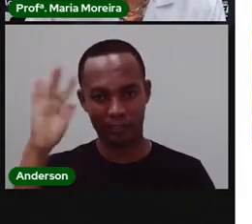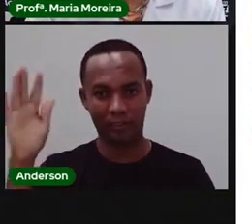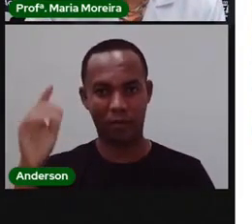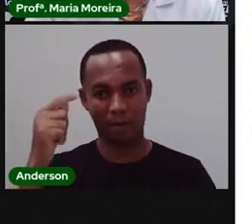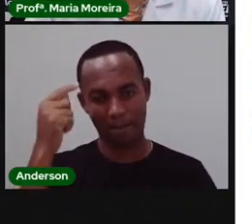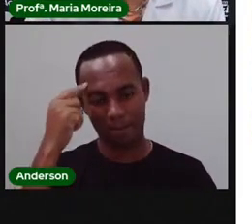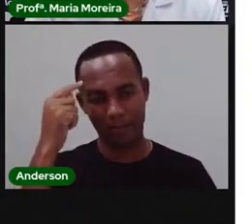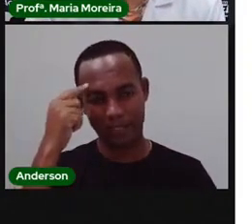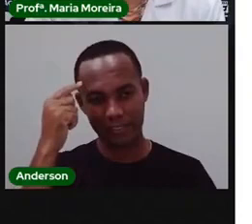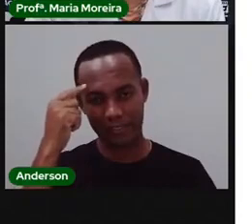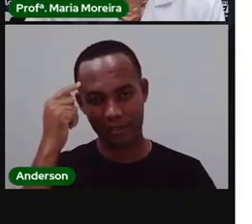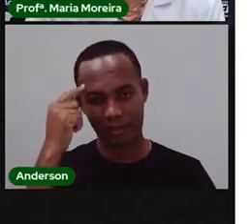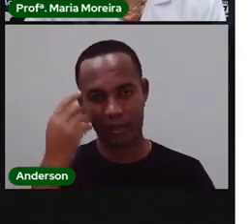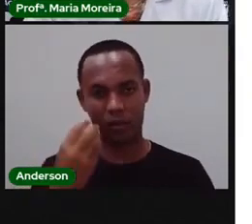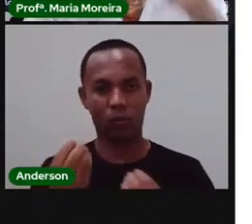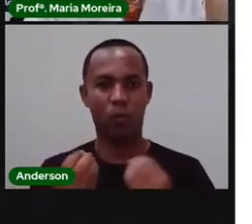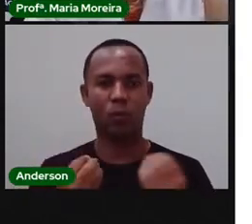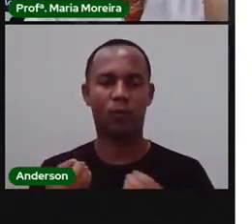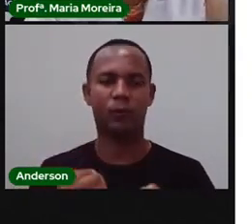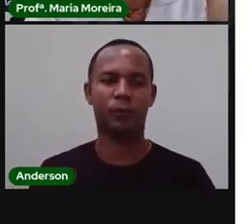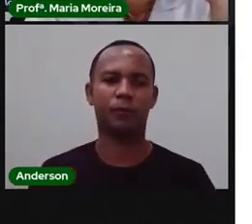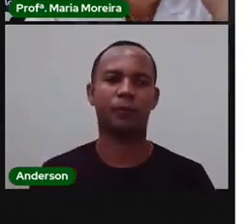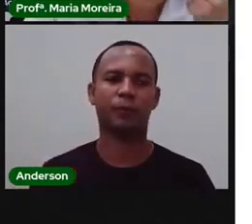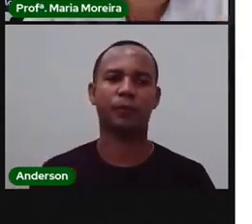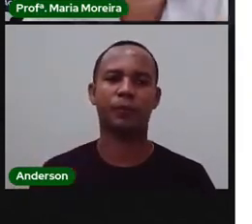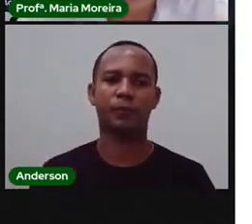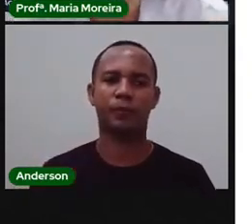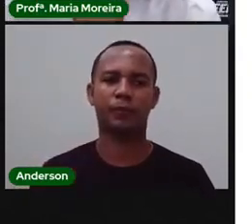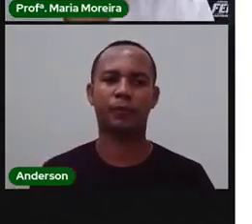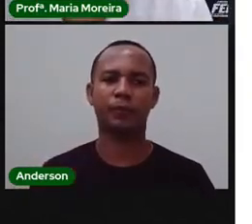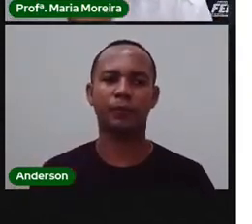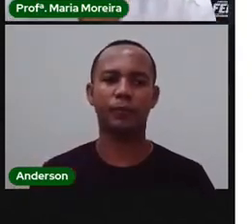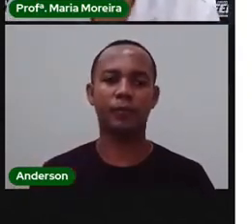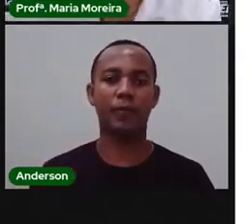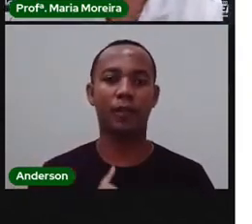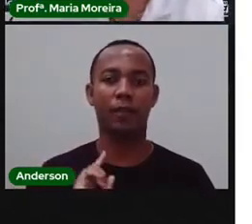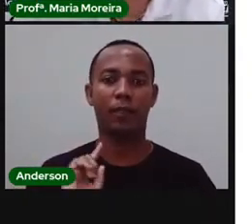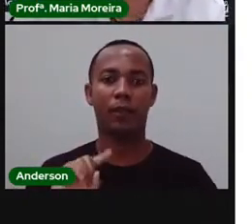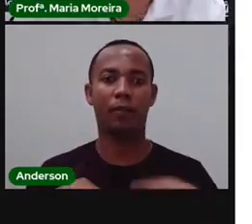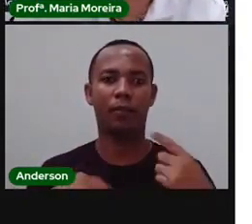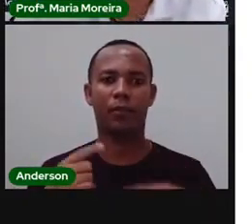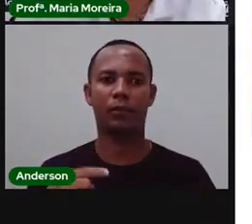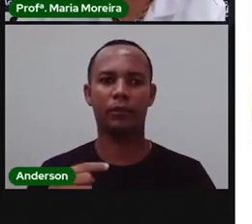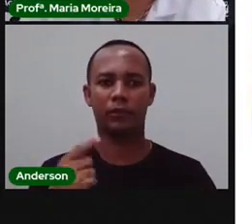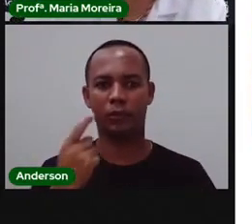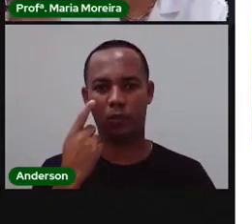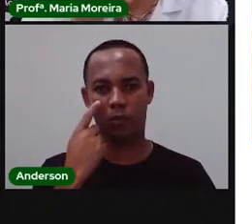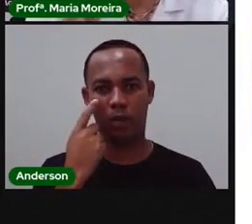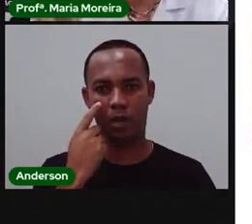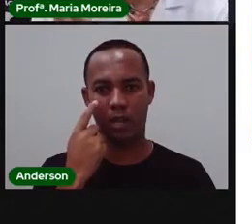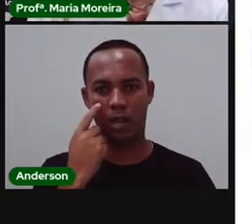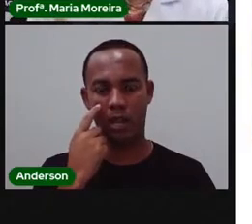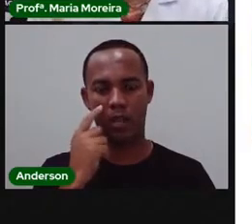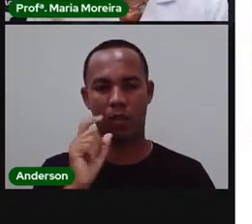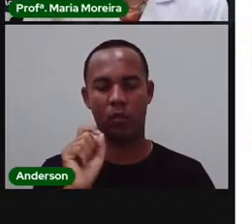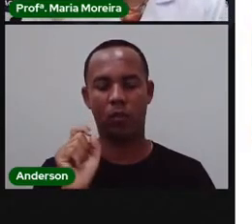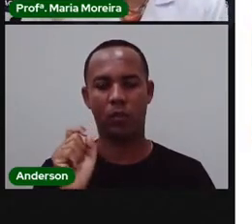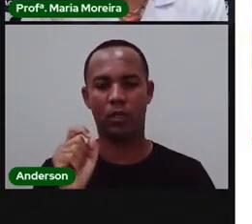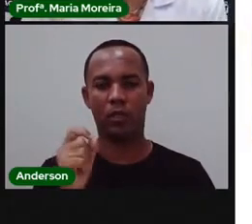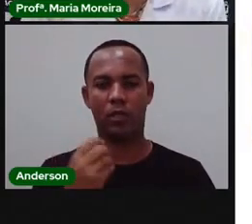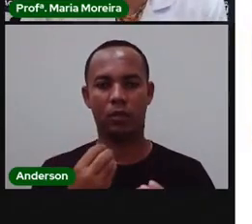Pensar sobre este assunto. Bom, depois de vocês olharem, voltar aqui para o slide, vocês olharem